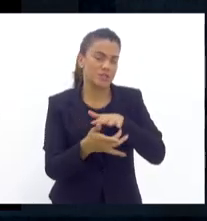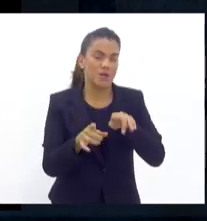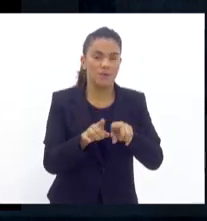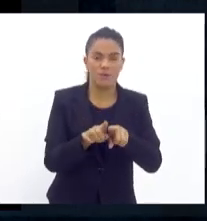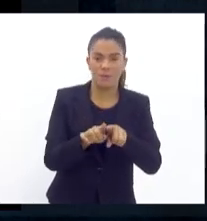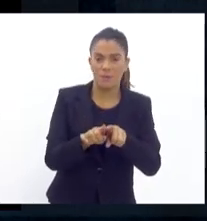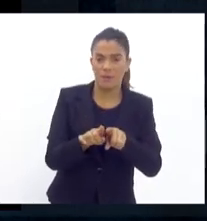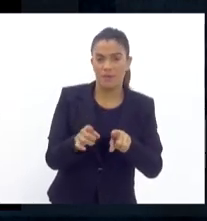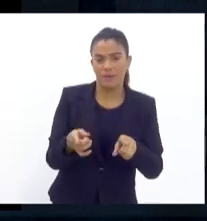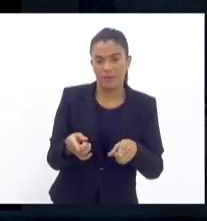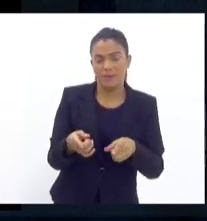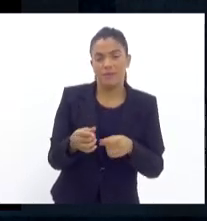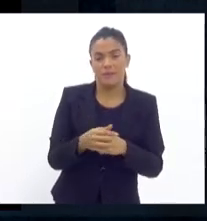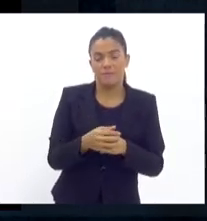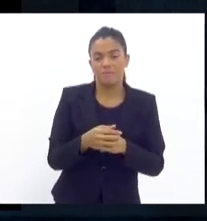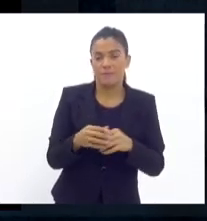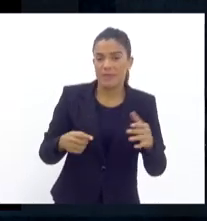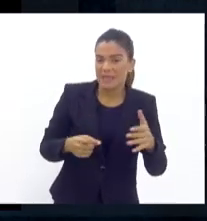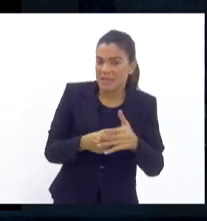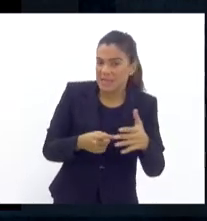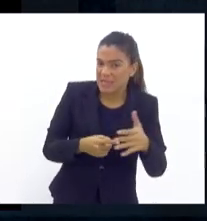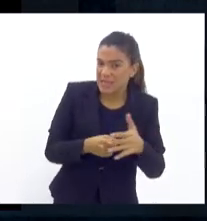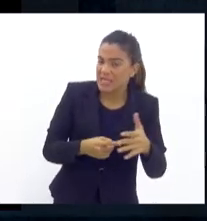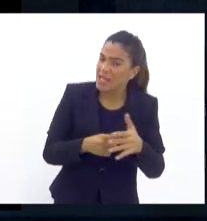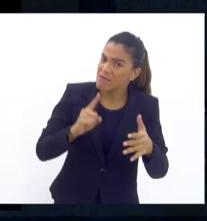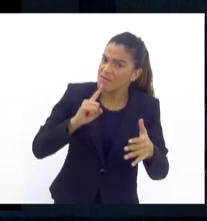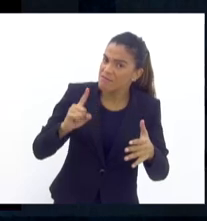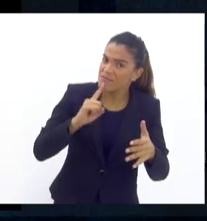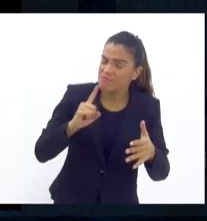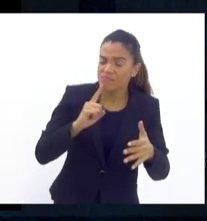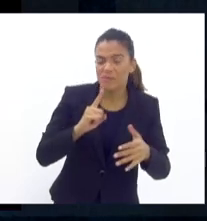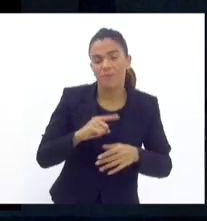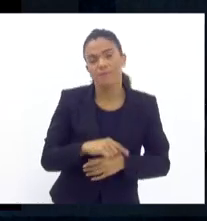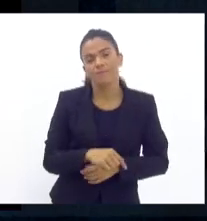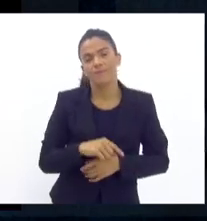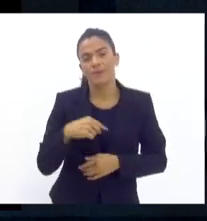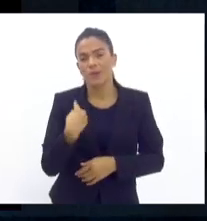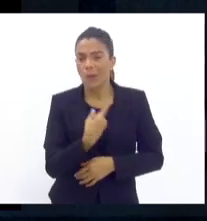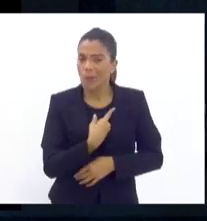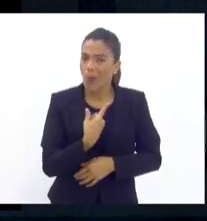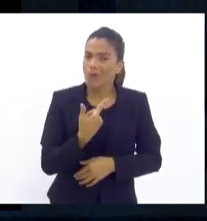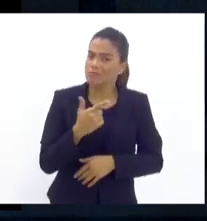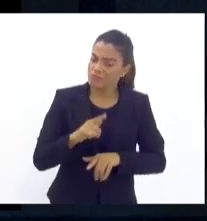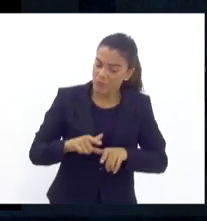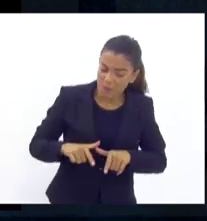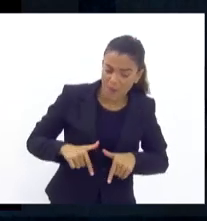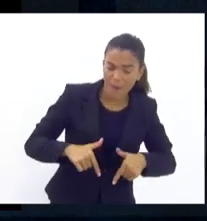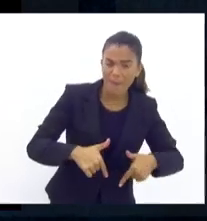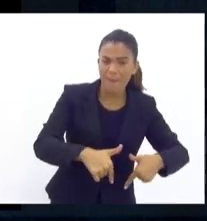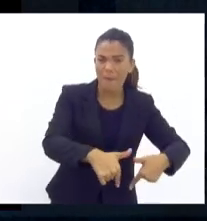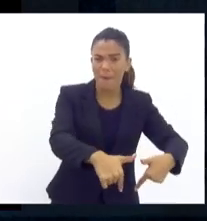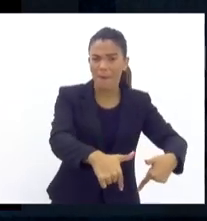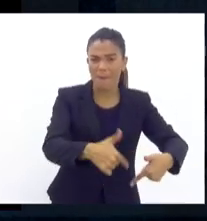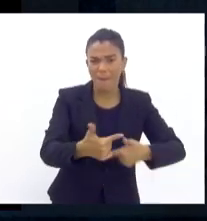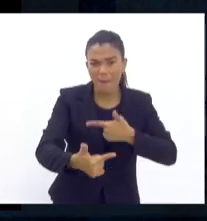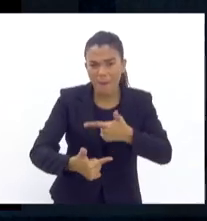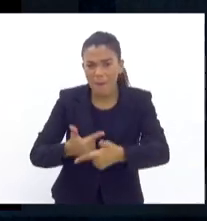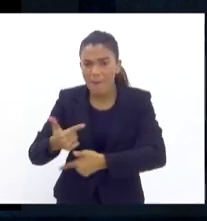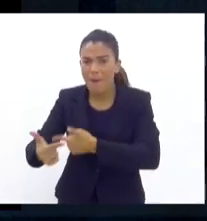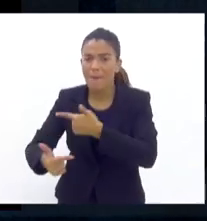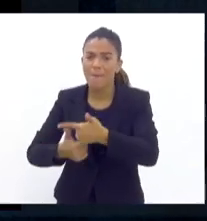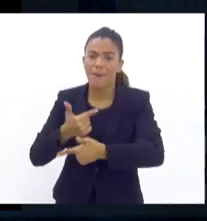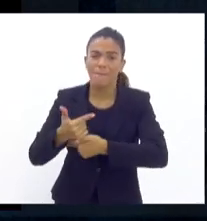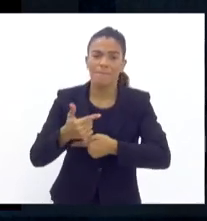através também das denúncias. Então, gente vem realizando várias operações, como a